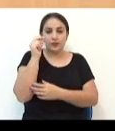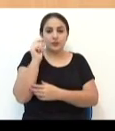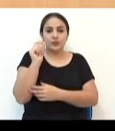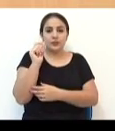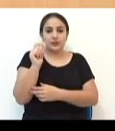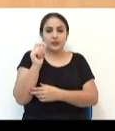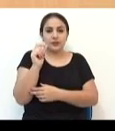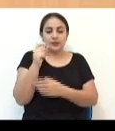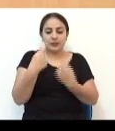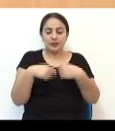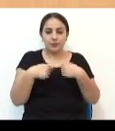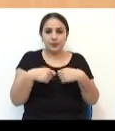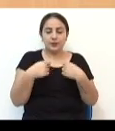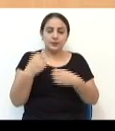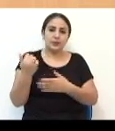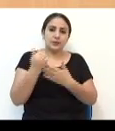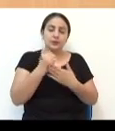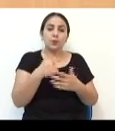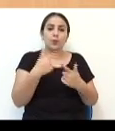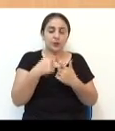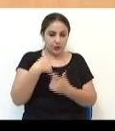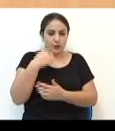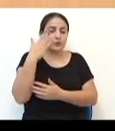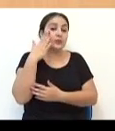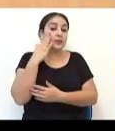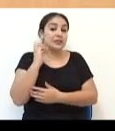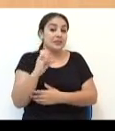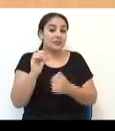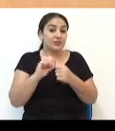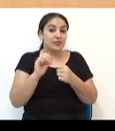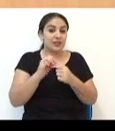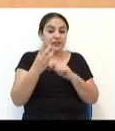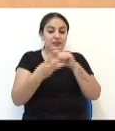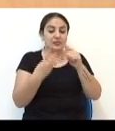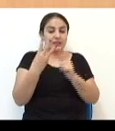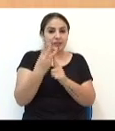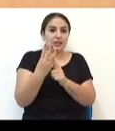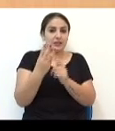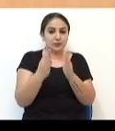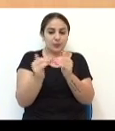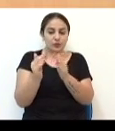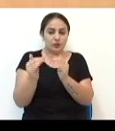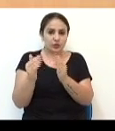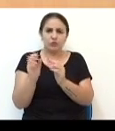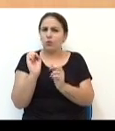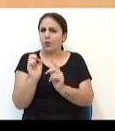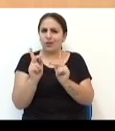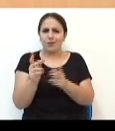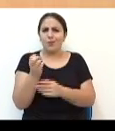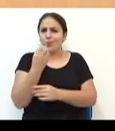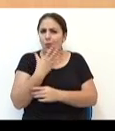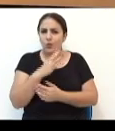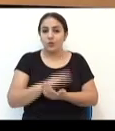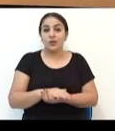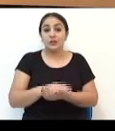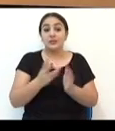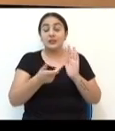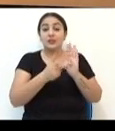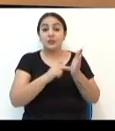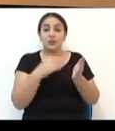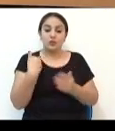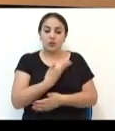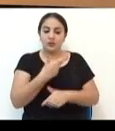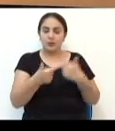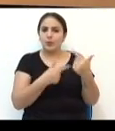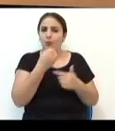bastante demanda, a gente quer trazer pra ele, porque eu sei que, se ele fazer três demandas pra mim, já tá bom. É um sinal que a gente tá trabalhando